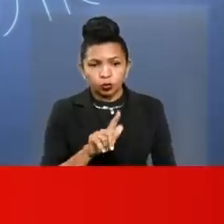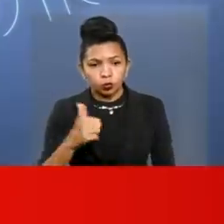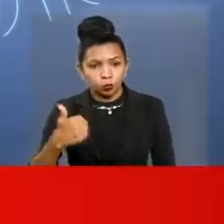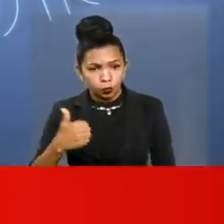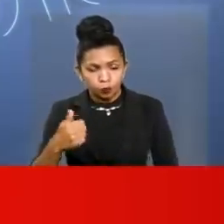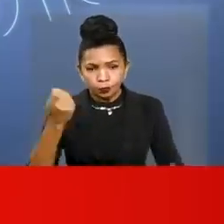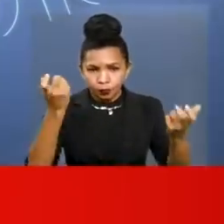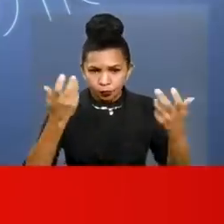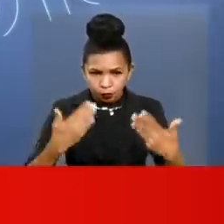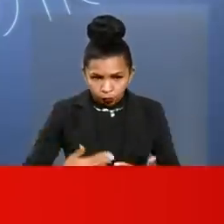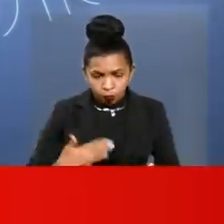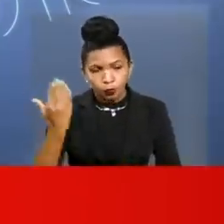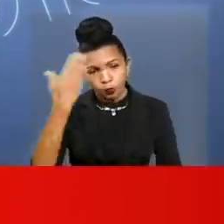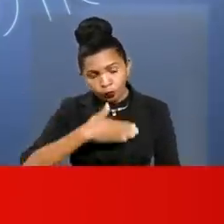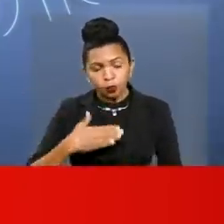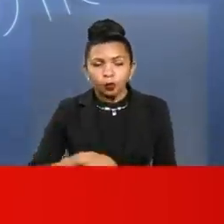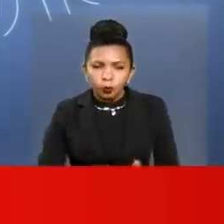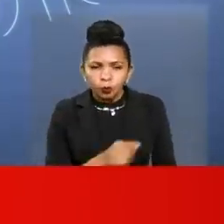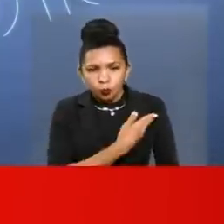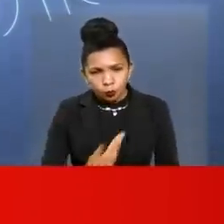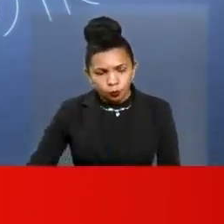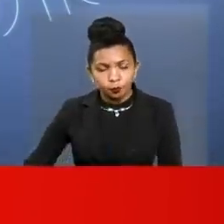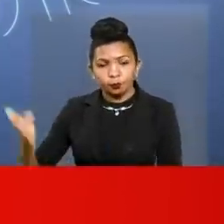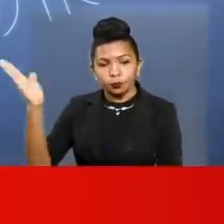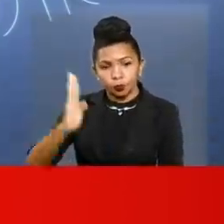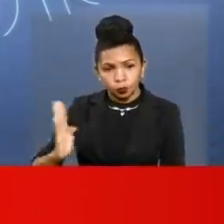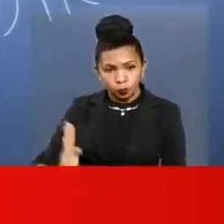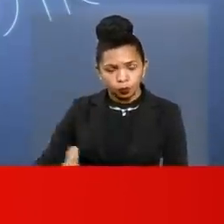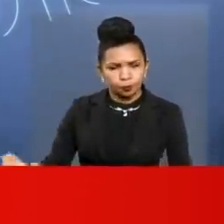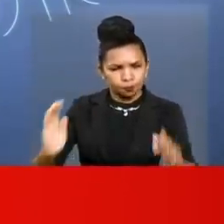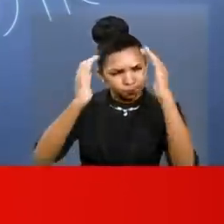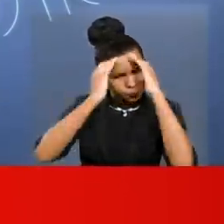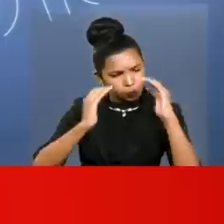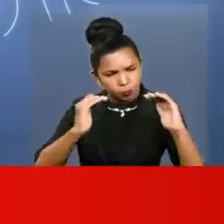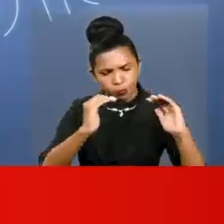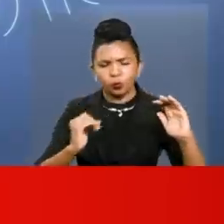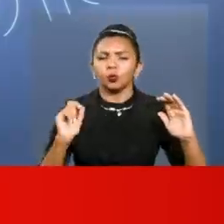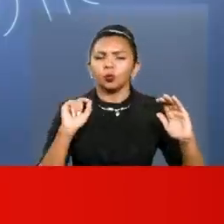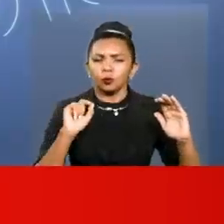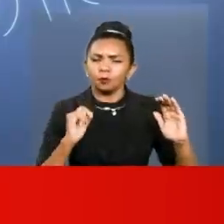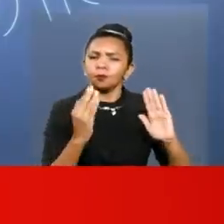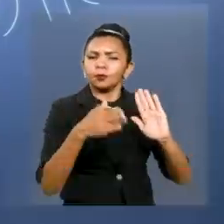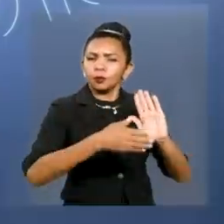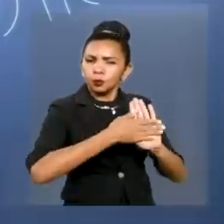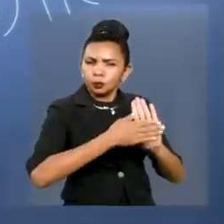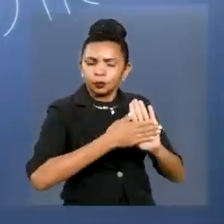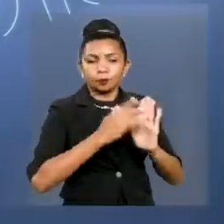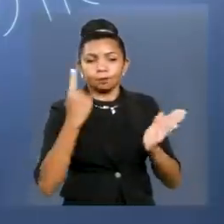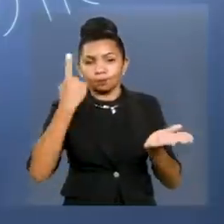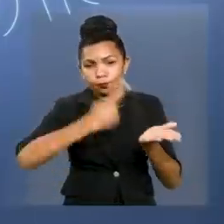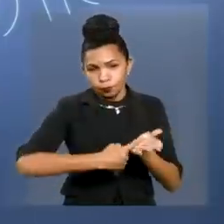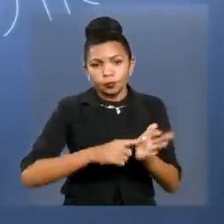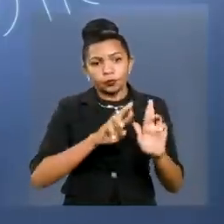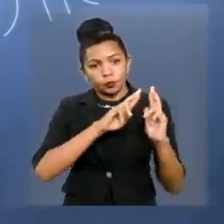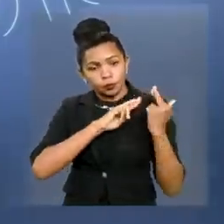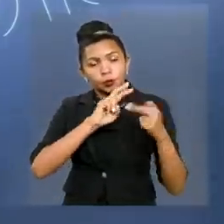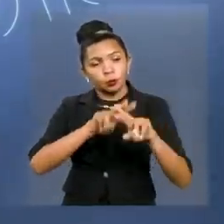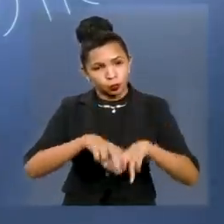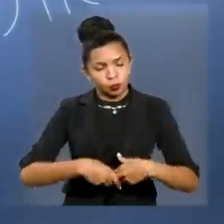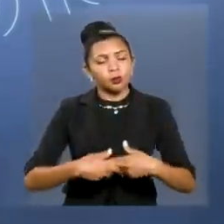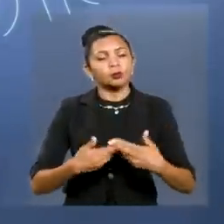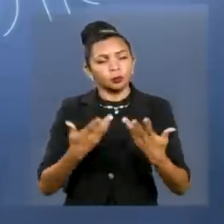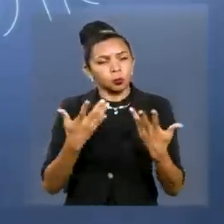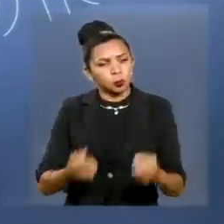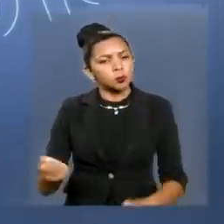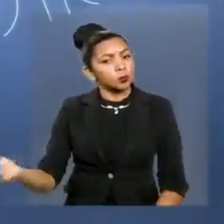o nosso governo é aquele que no Brasil mais cumpriu propostas, mais cumpriu compromissos. E é por isso que eu assumo